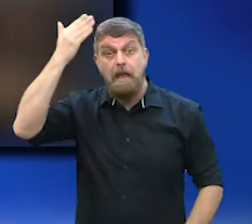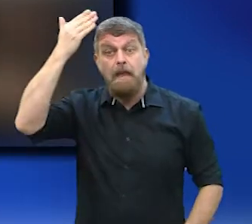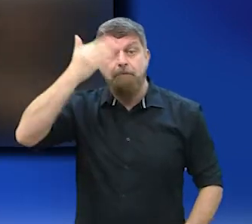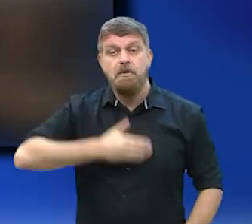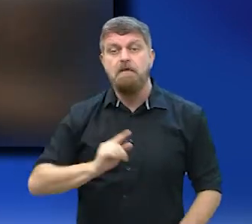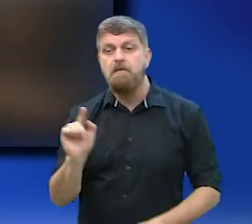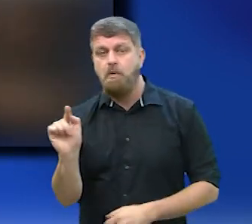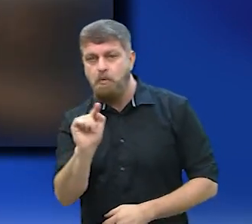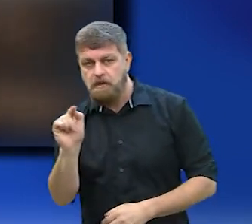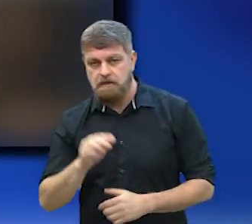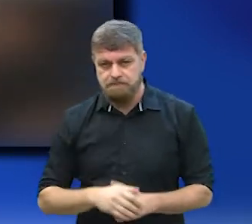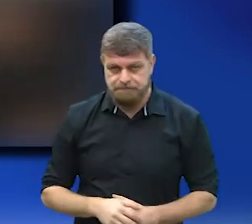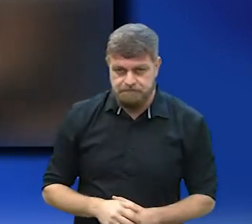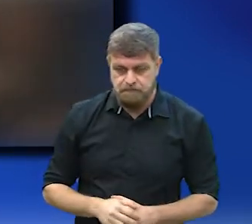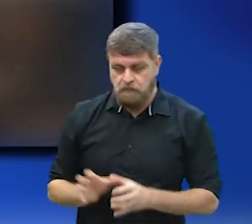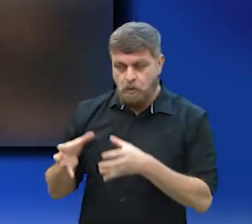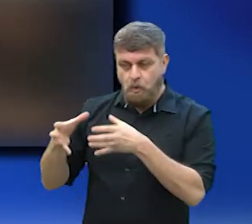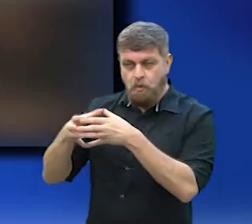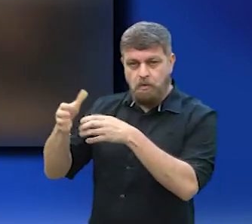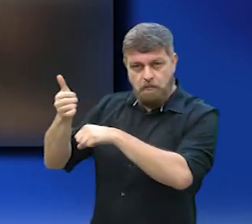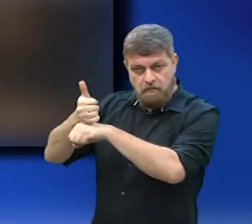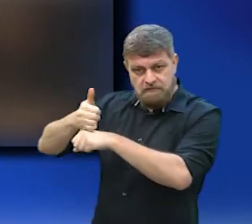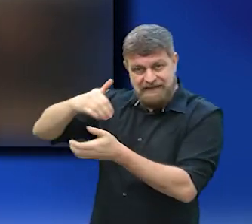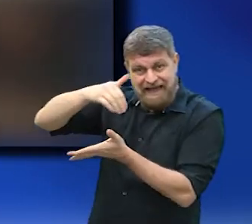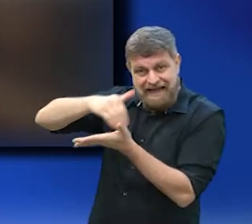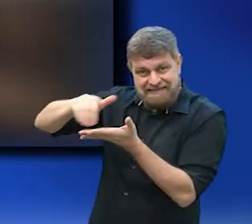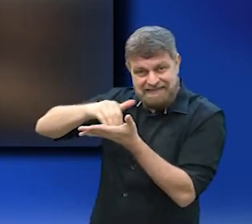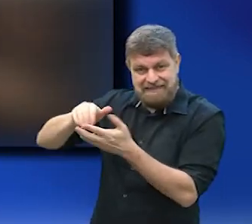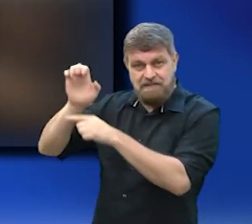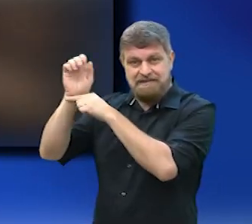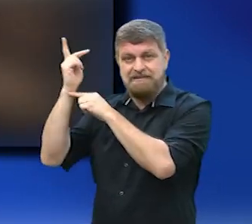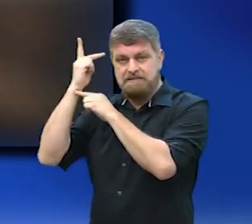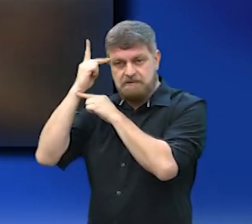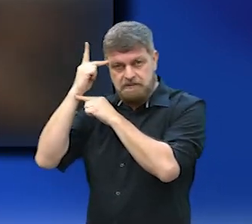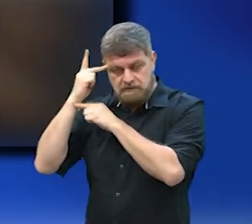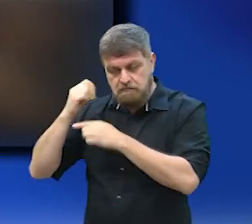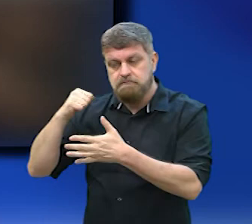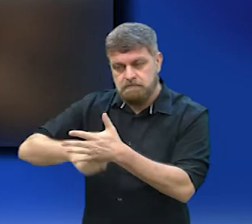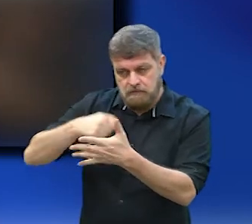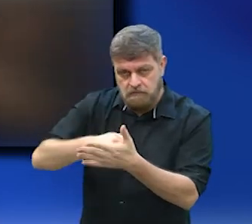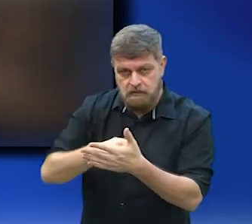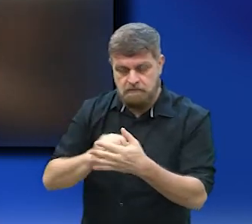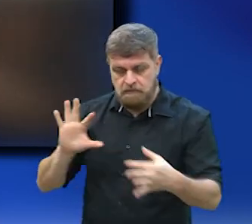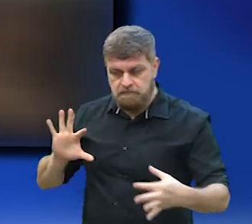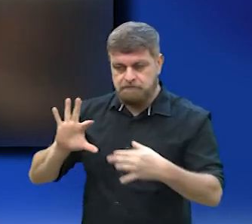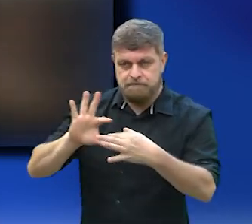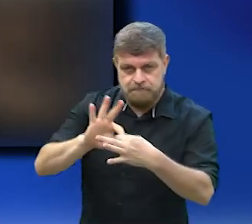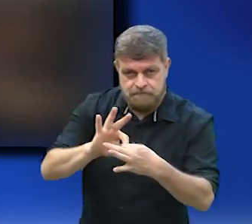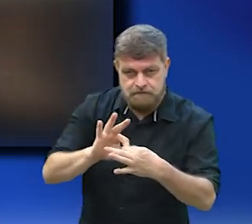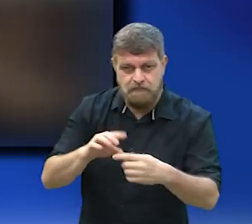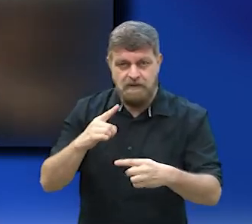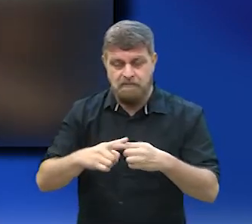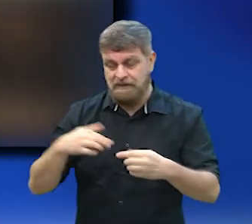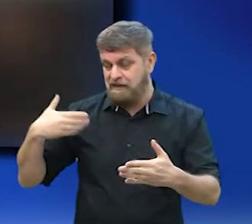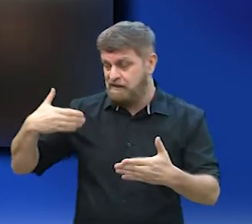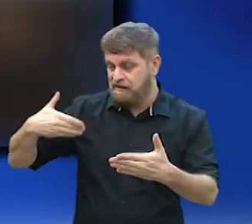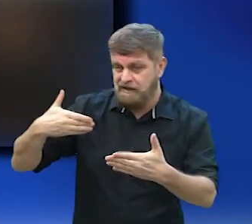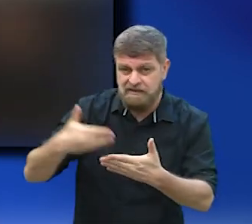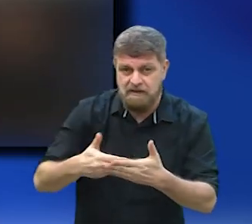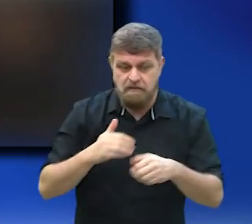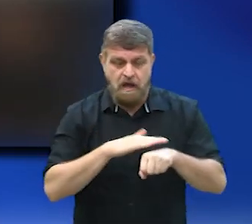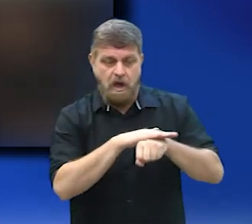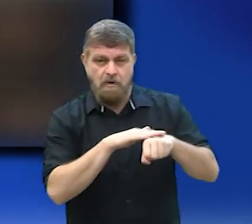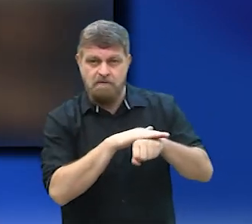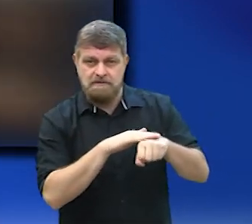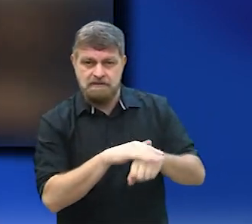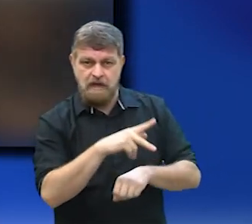que confirmam isso, que a equipe, a secretaria vai entrar em campo. Por que eu digo vai entrar em campo? Porque até